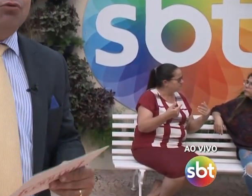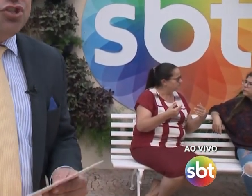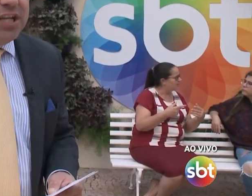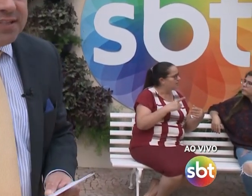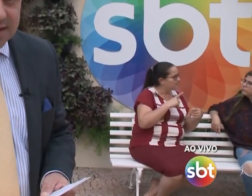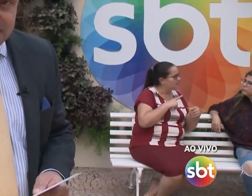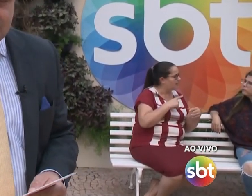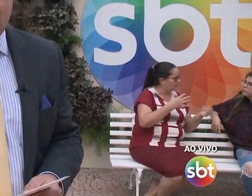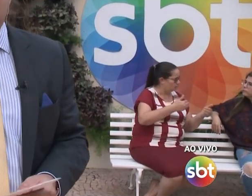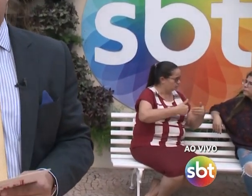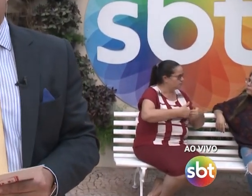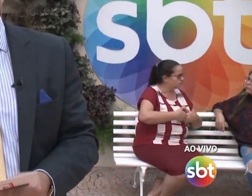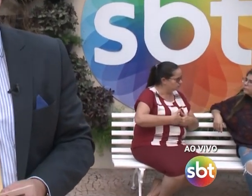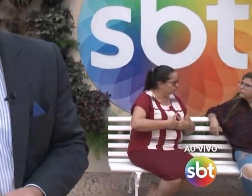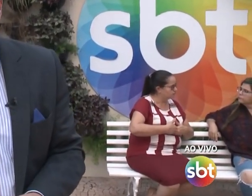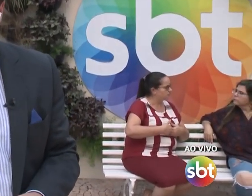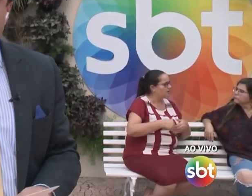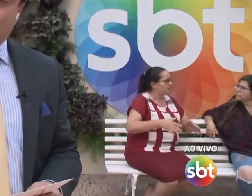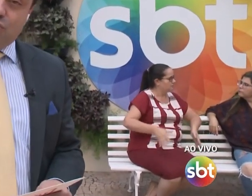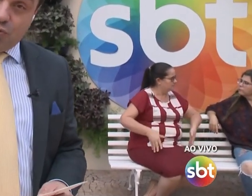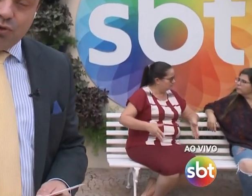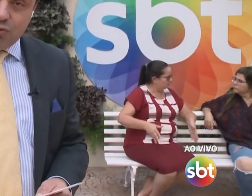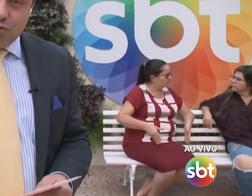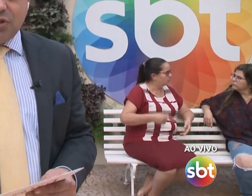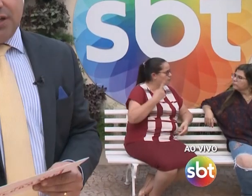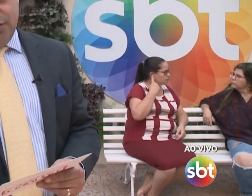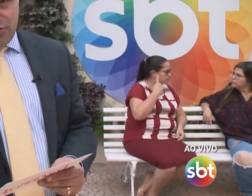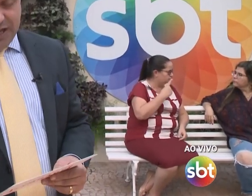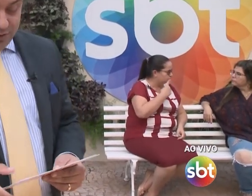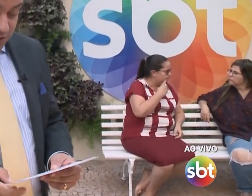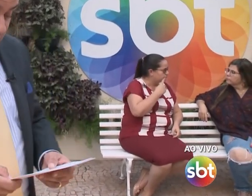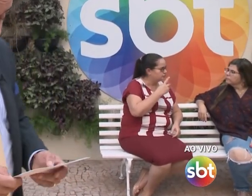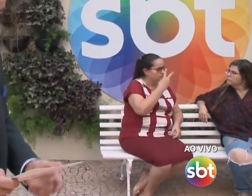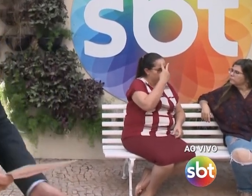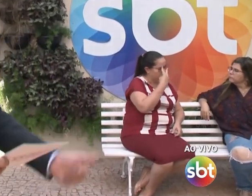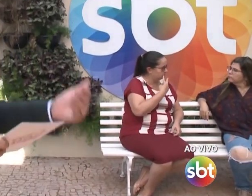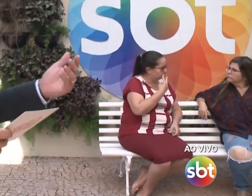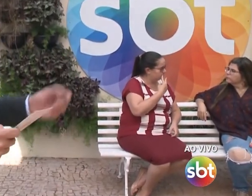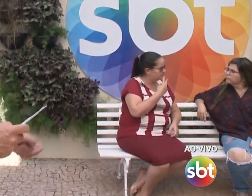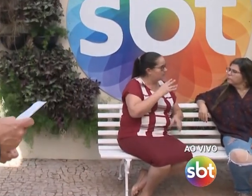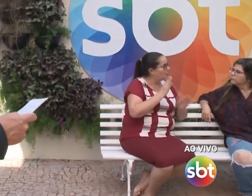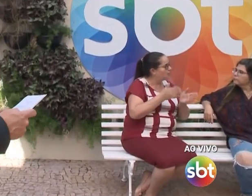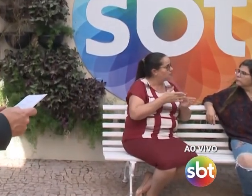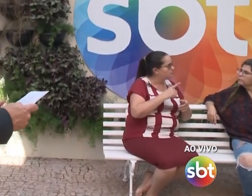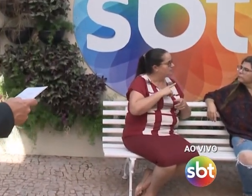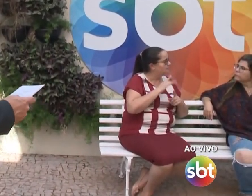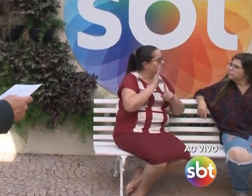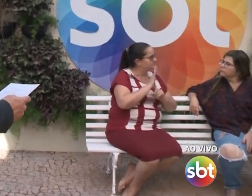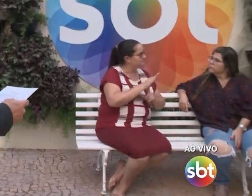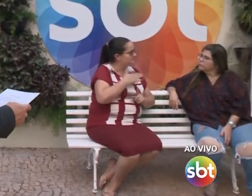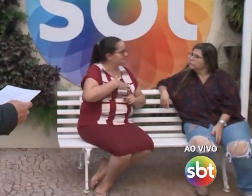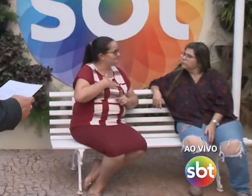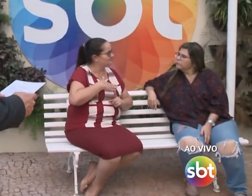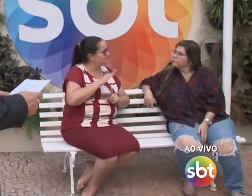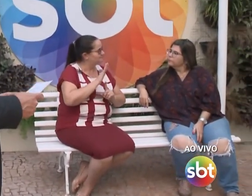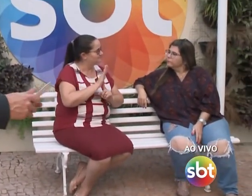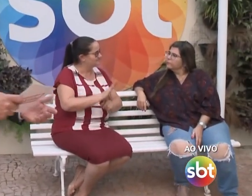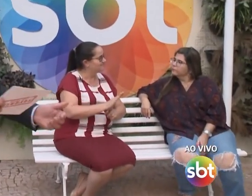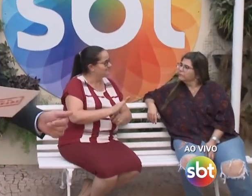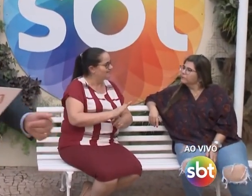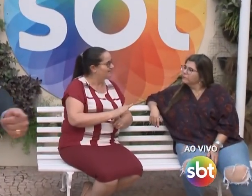Temos os autistas, os cadeirantes, os surdos e os cegos. E hoje eu tenho o prazer de receber aqui,